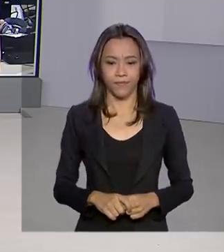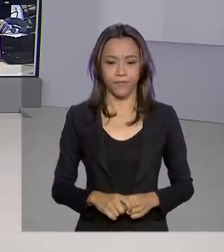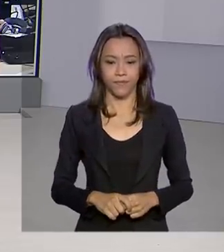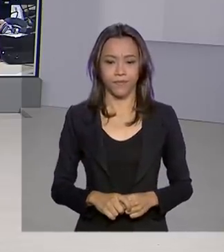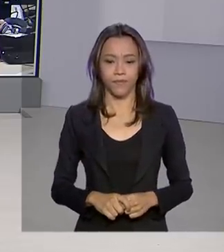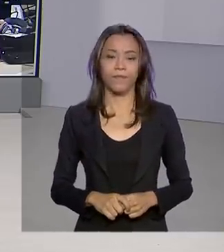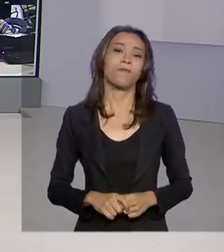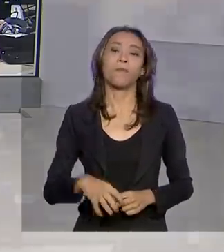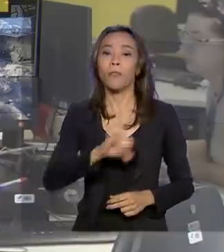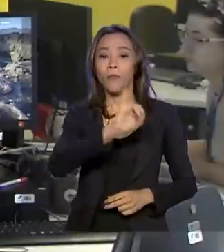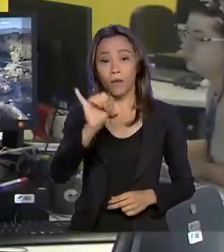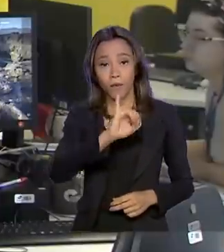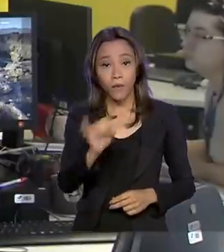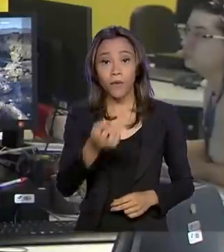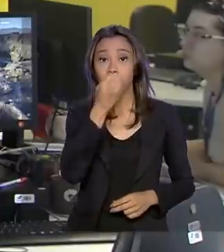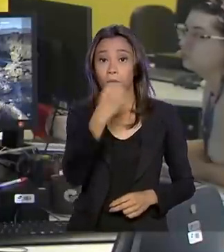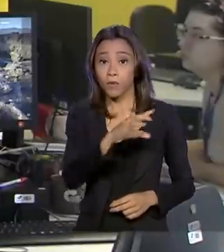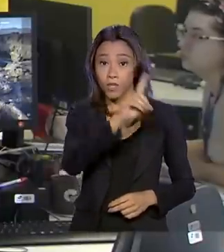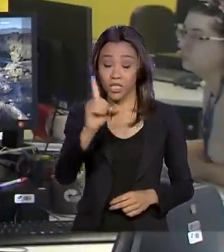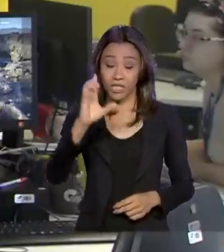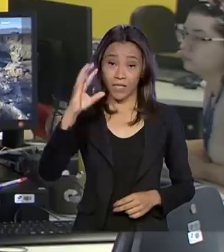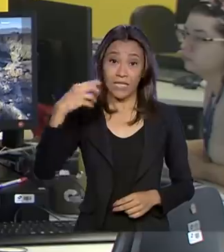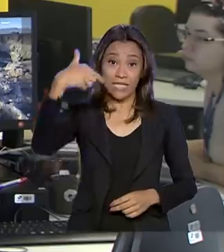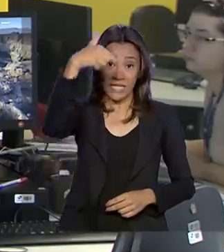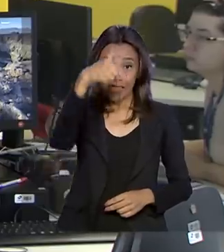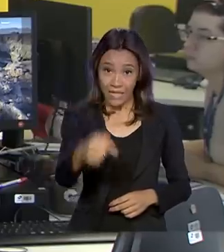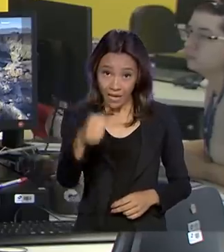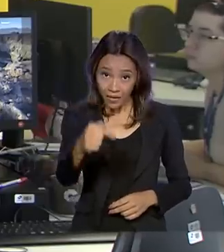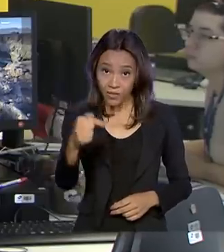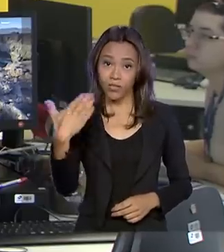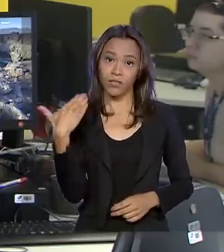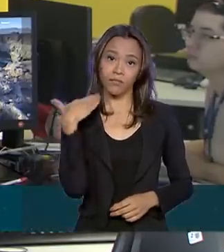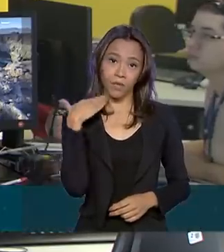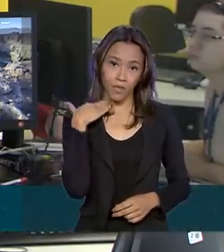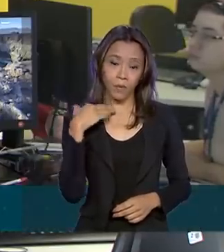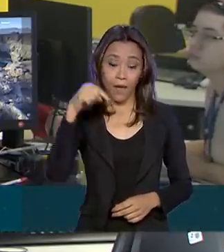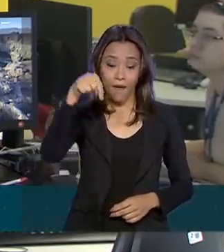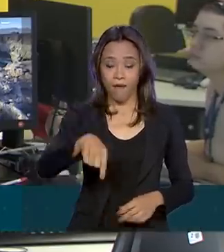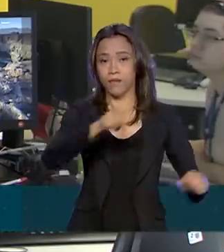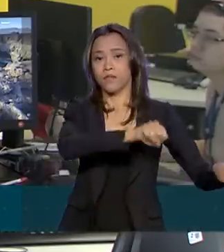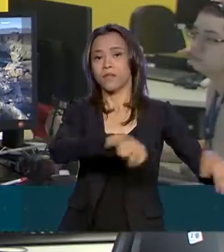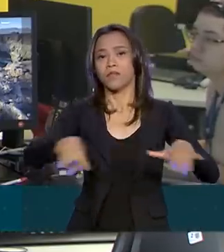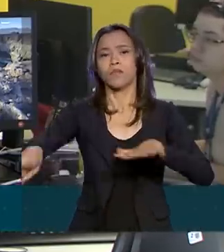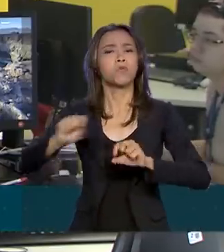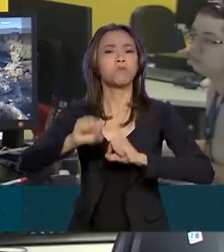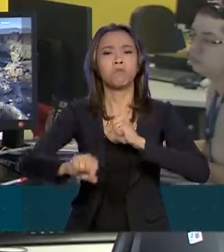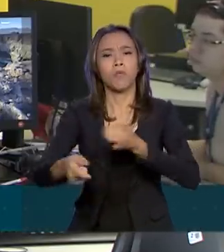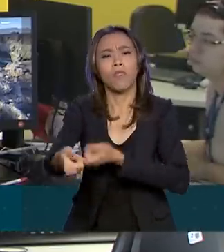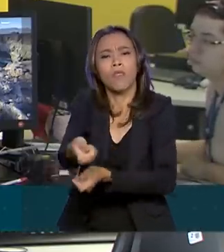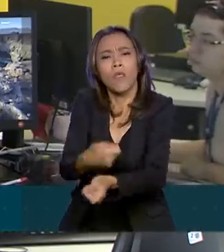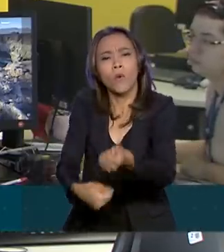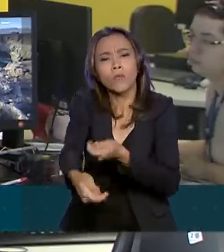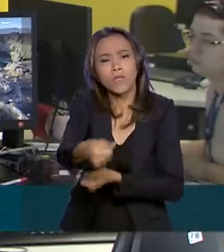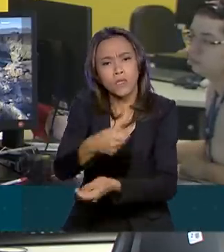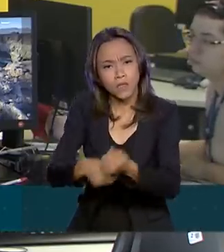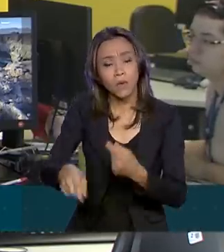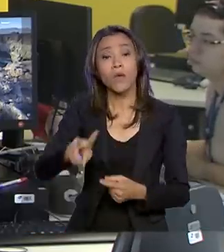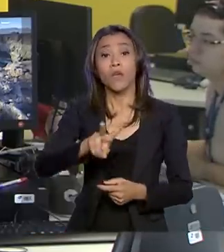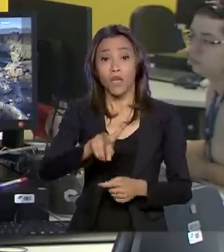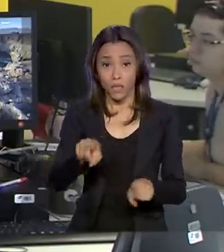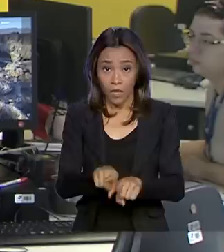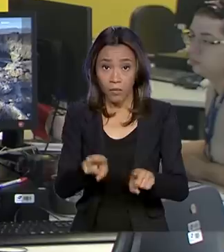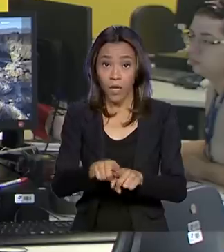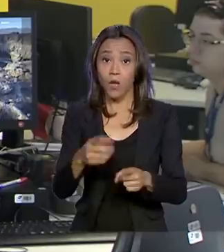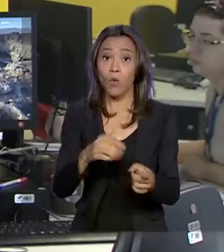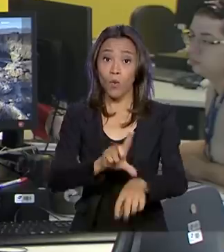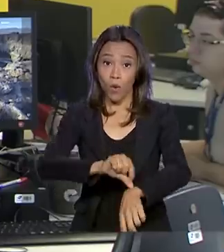Olá, Renata. Bom dia. Sete bancos vão participar dessa semana de negociação e algumas agências vão estender o horário de funcionamento